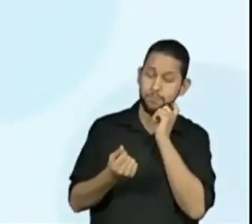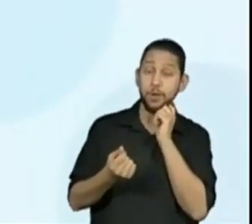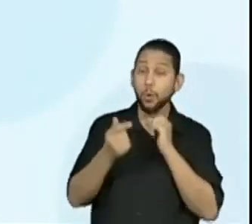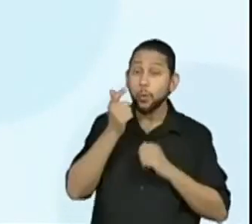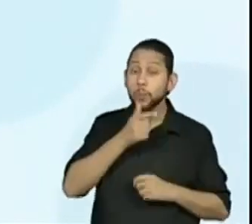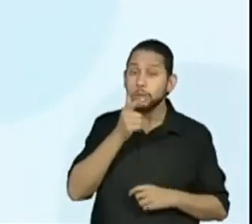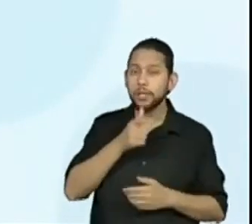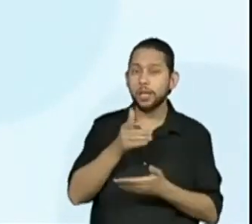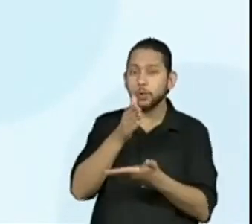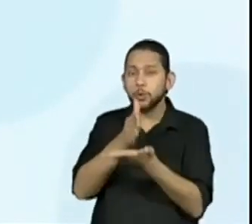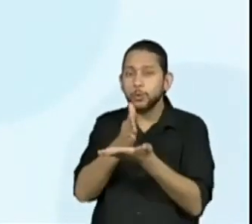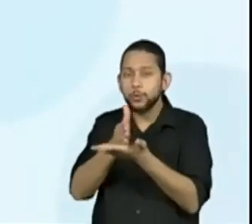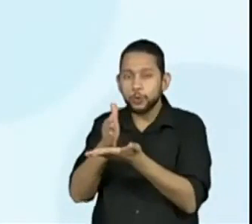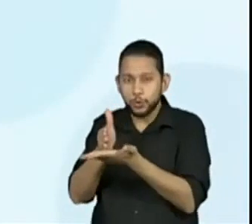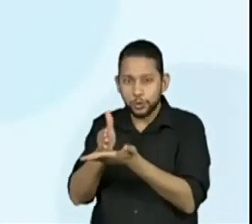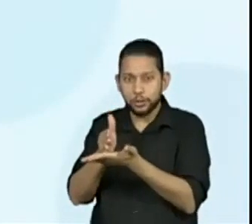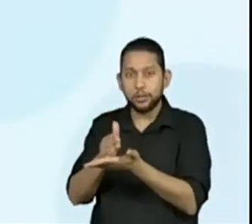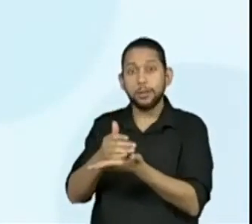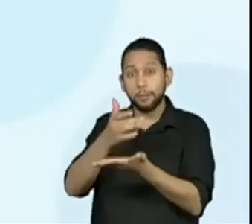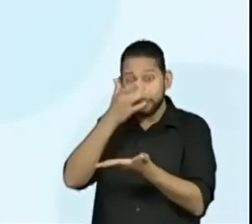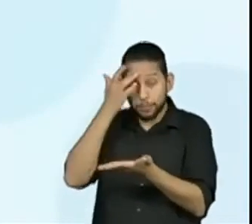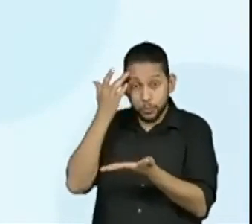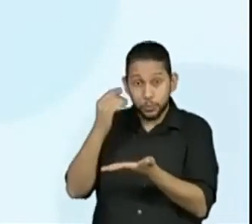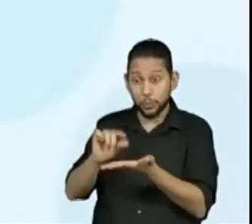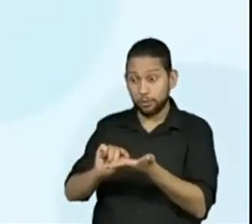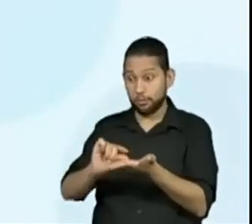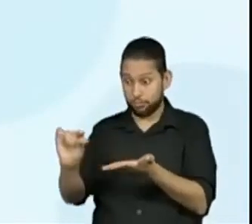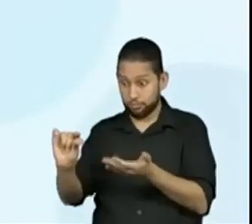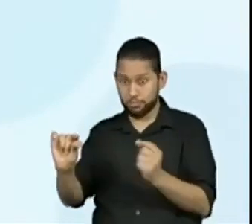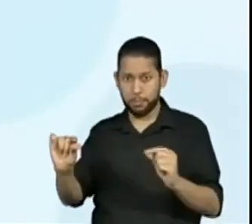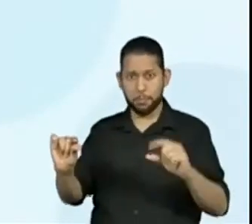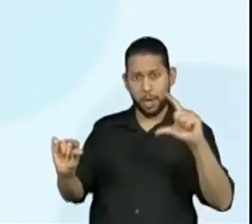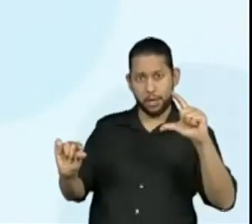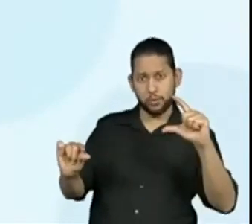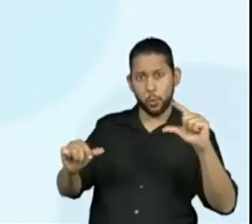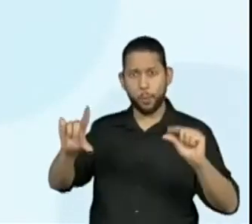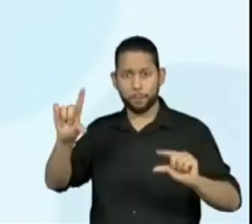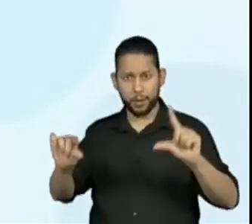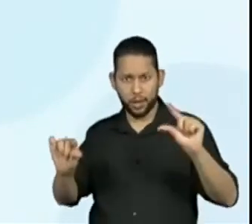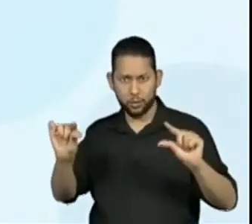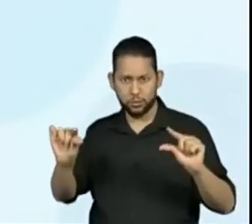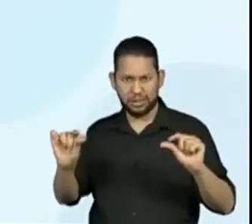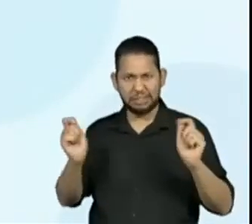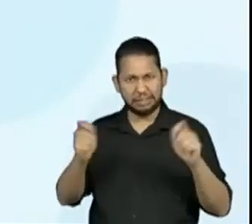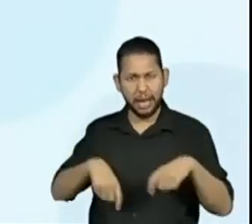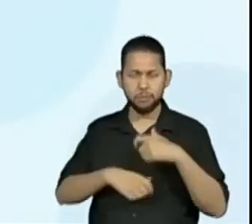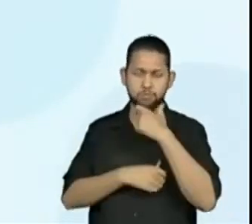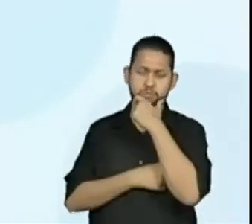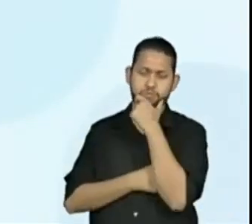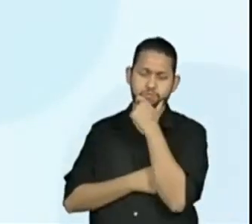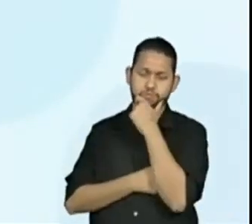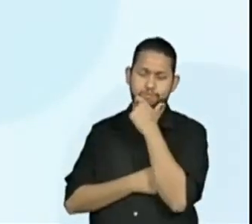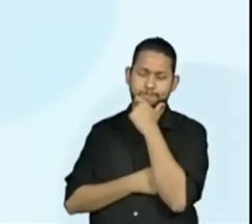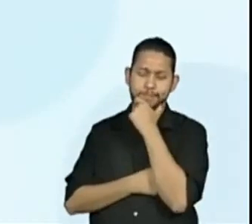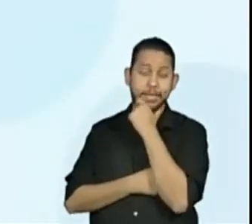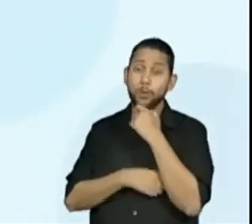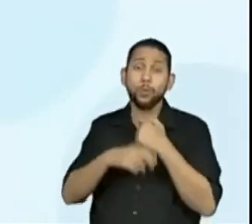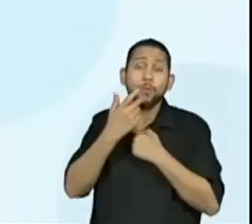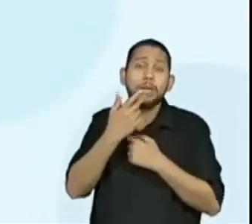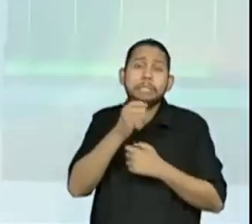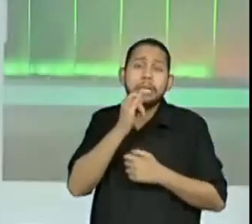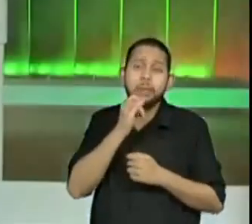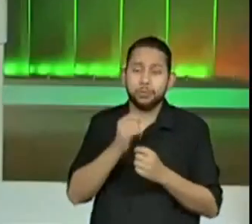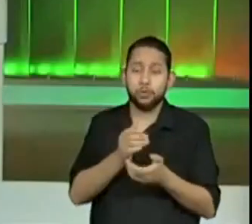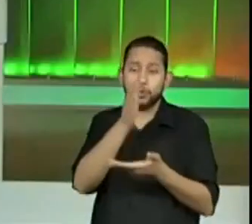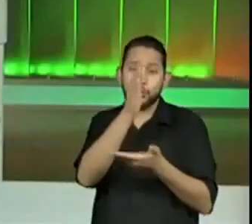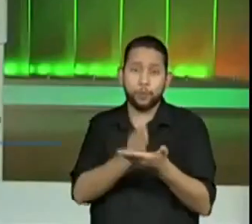pessoas receba uma quantidade diferente? Agora eu não estou falando mais de quantia igual. Não é